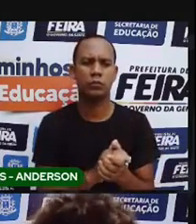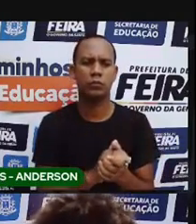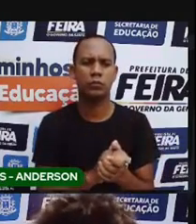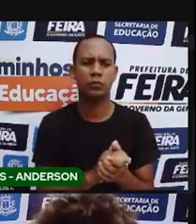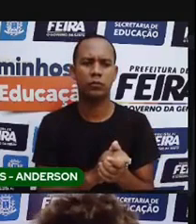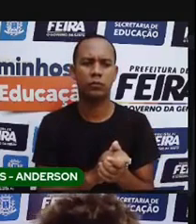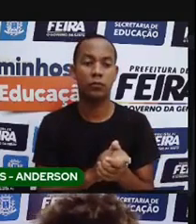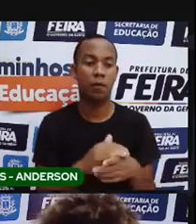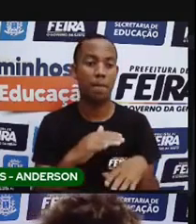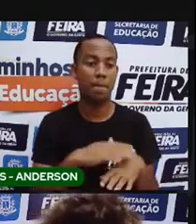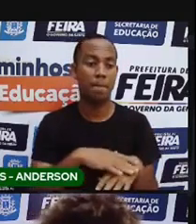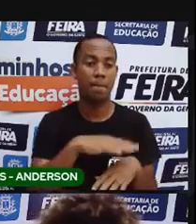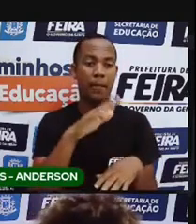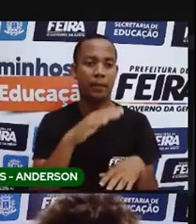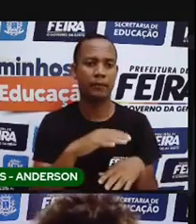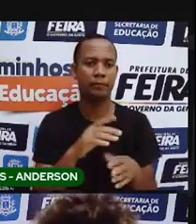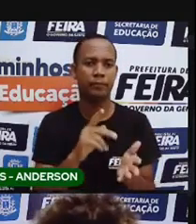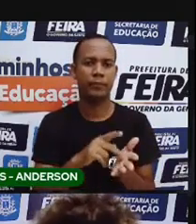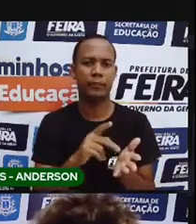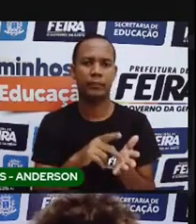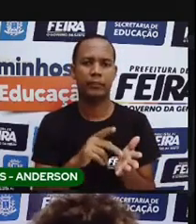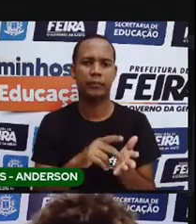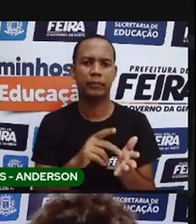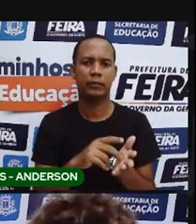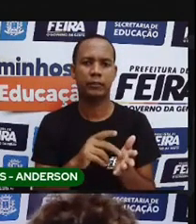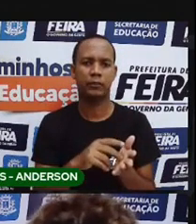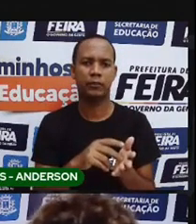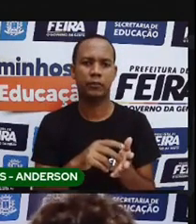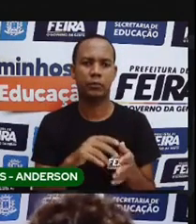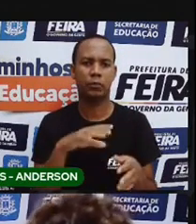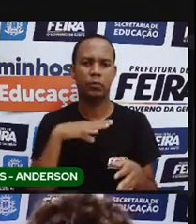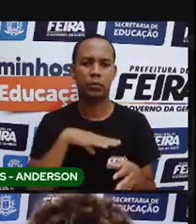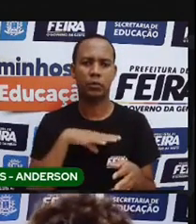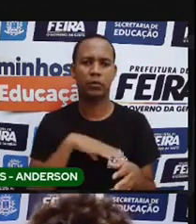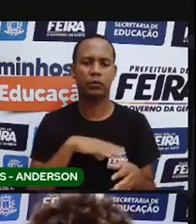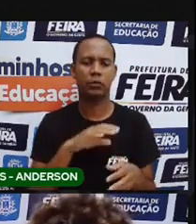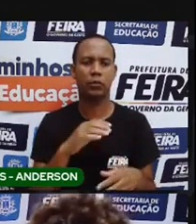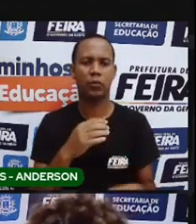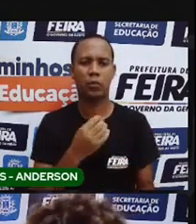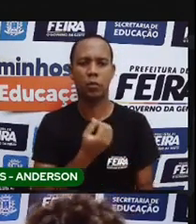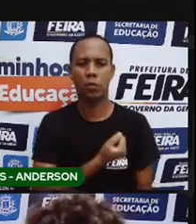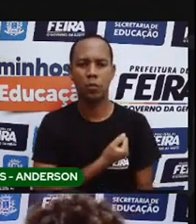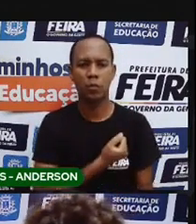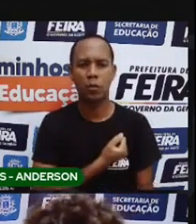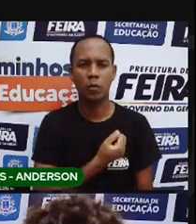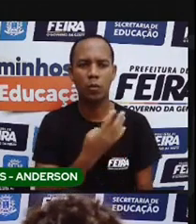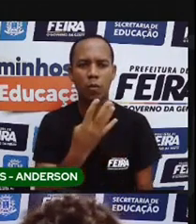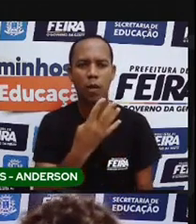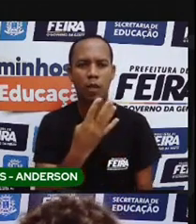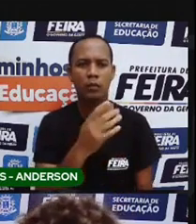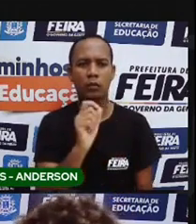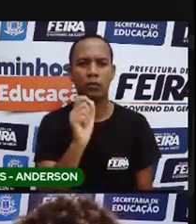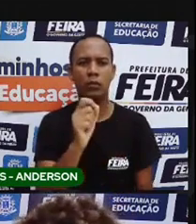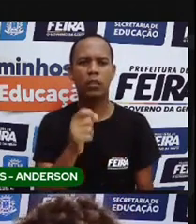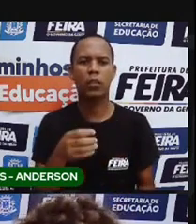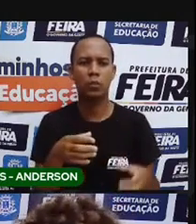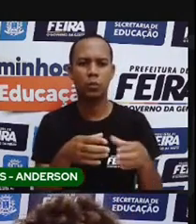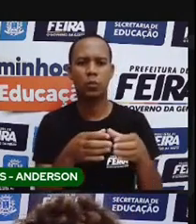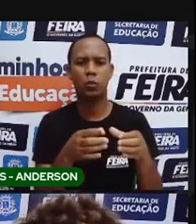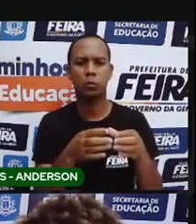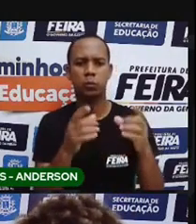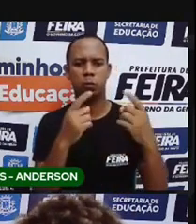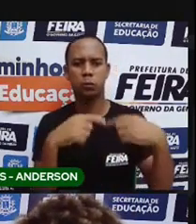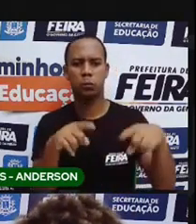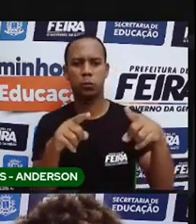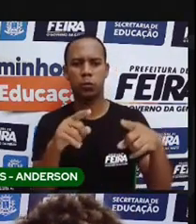eram os maiores na verdade na época da chegada dos portugueses questão quatro quem liberou a invasão portuguesa no Brasil